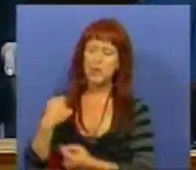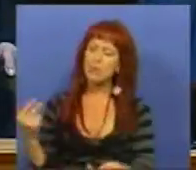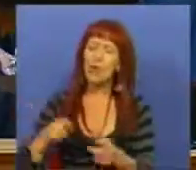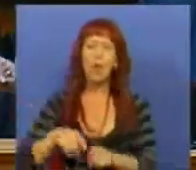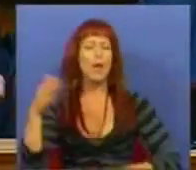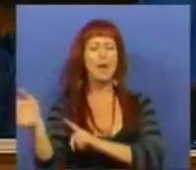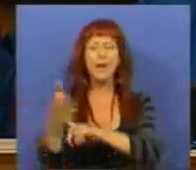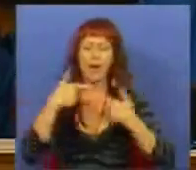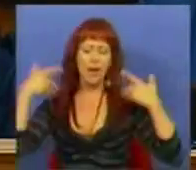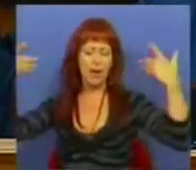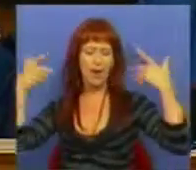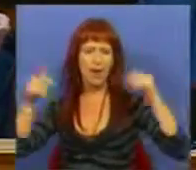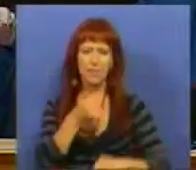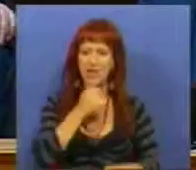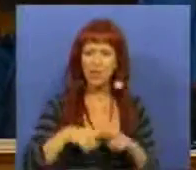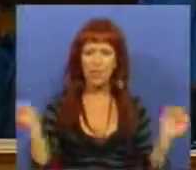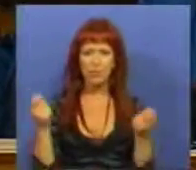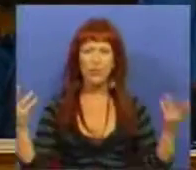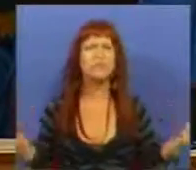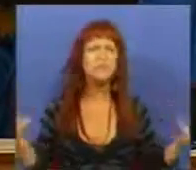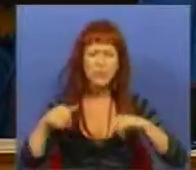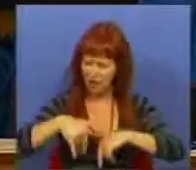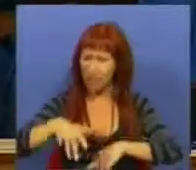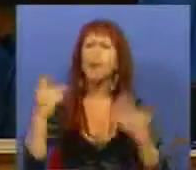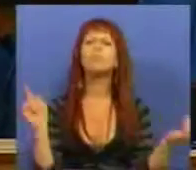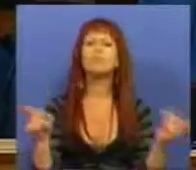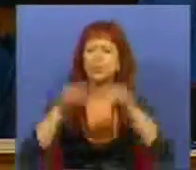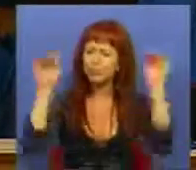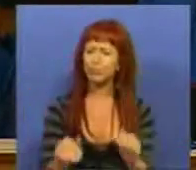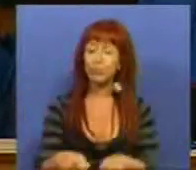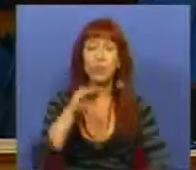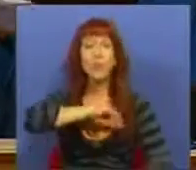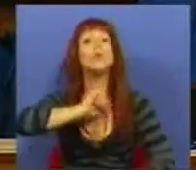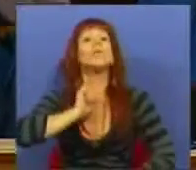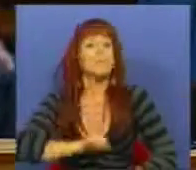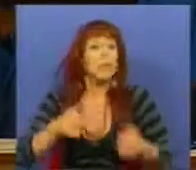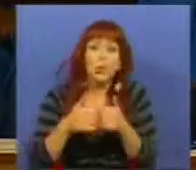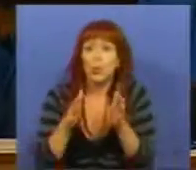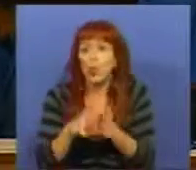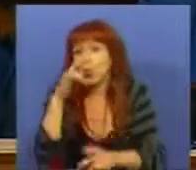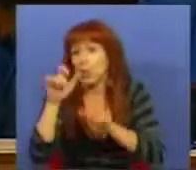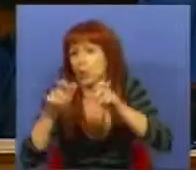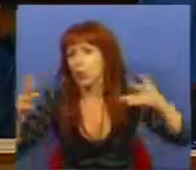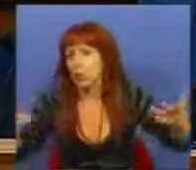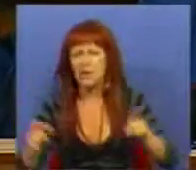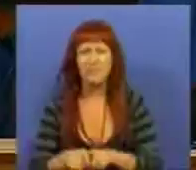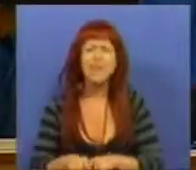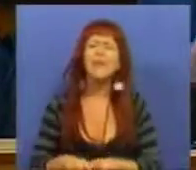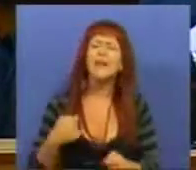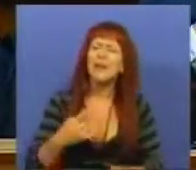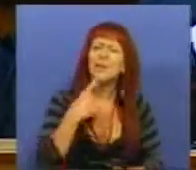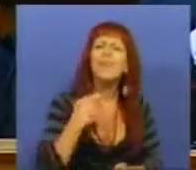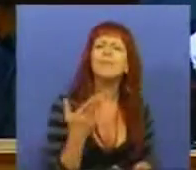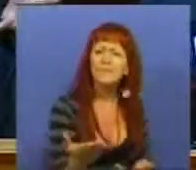vem embandeirar com as suas medidas populistas e vai, afinal, reduzir os salários de toda a gente? Razão para vos